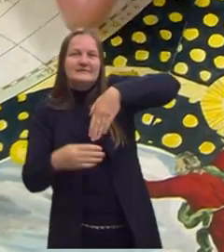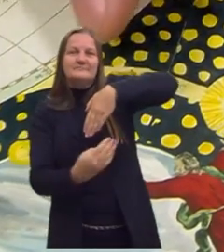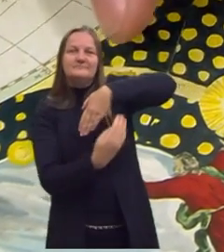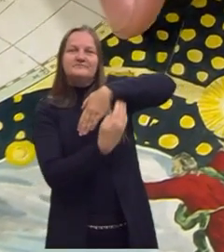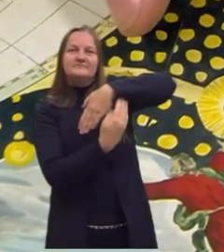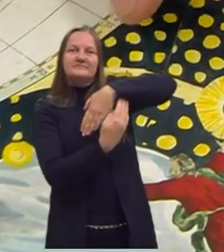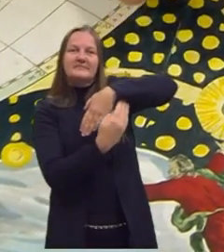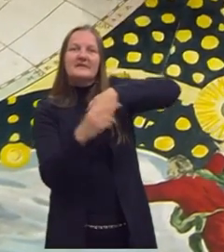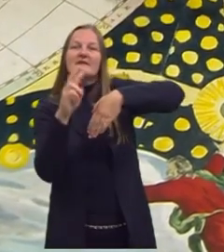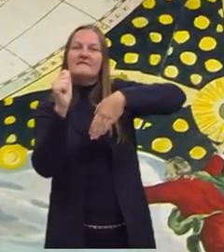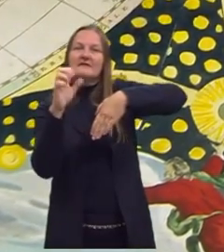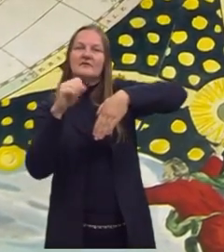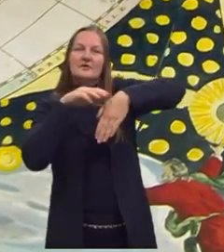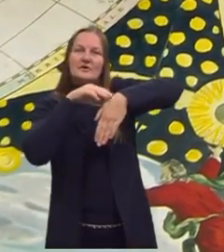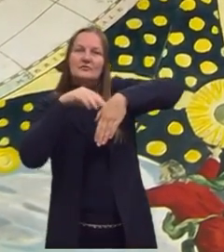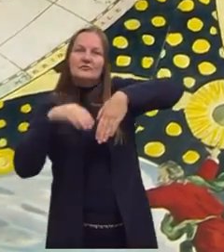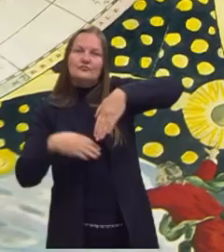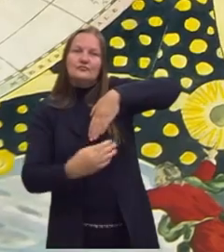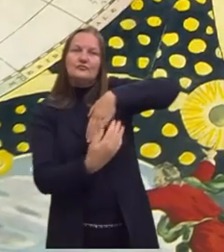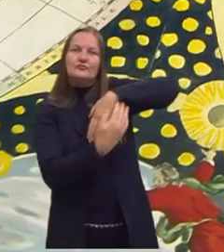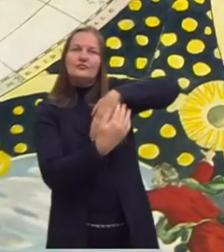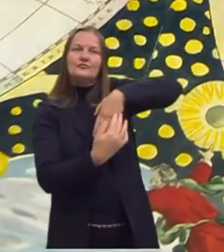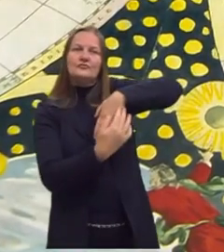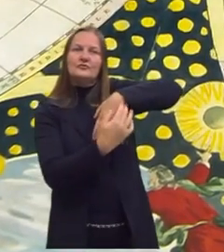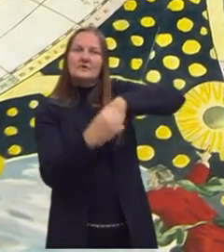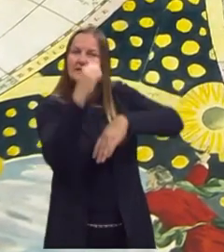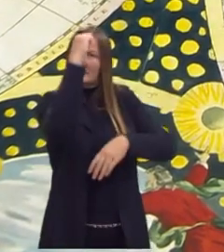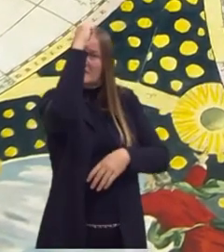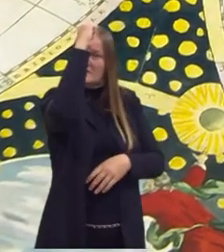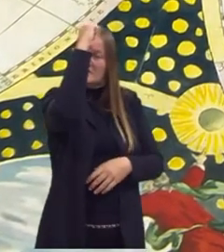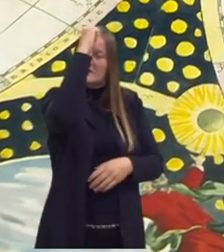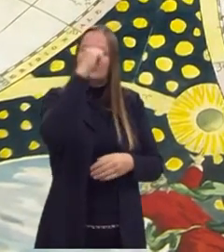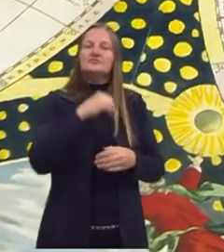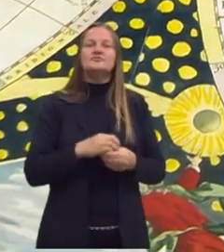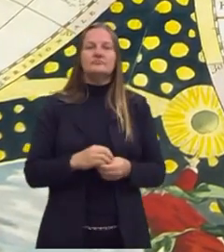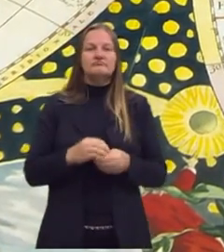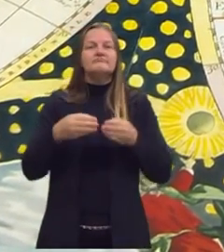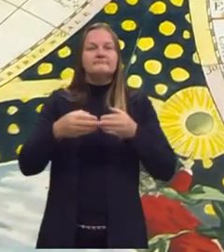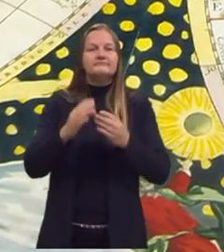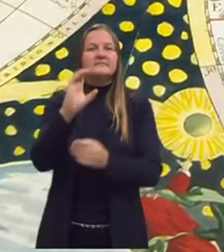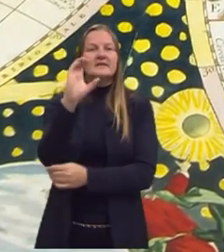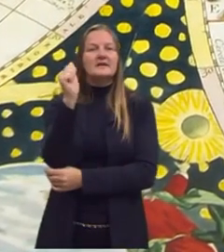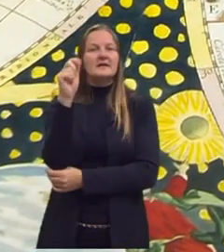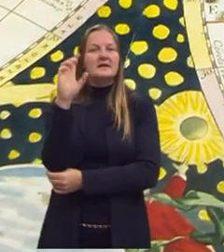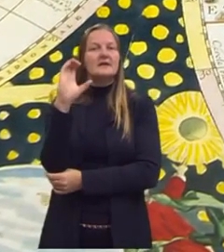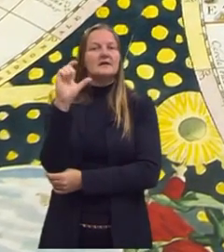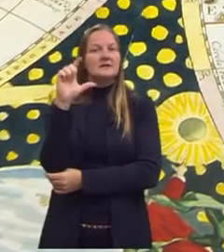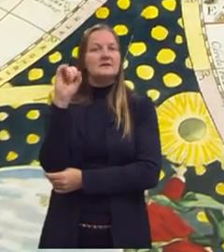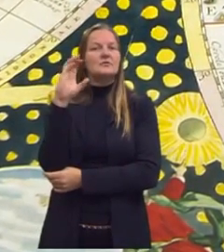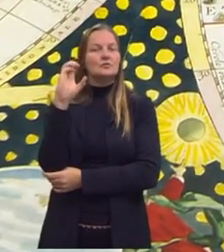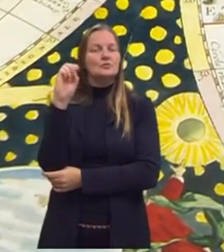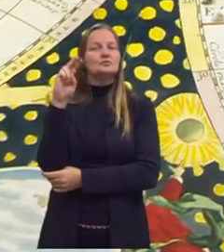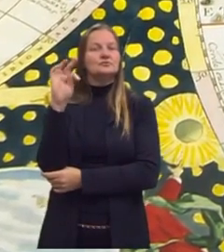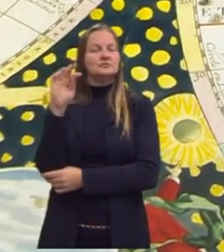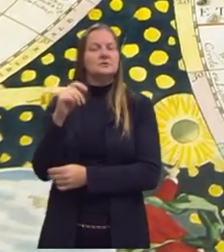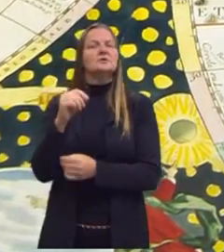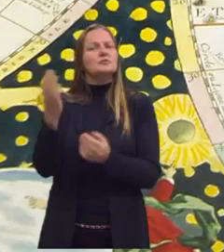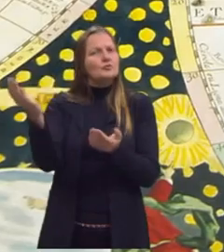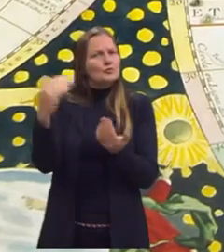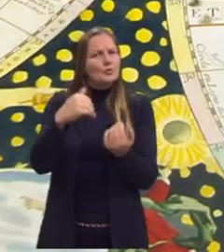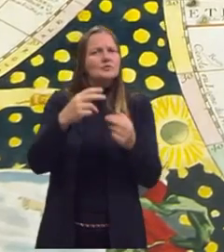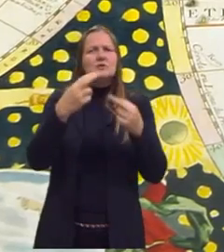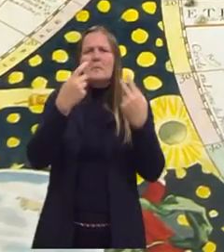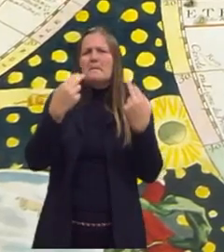consegue circundar aqui e ir até a Índia, ir até Calicut, trazer várias especiarias de lá